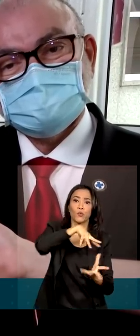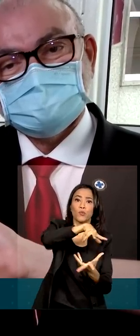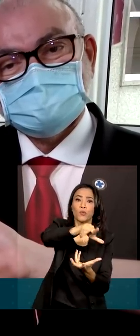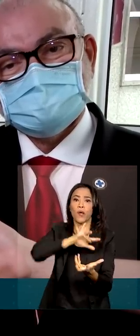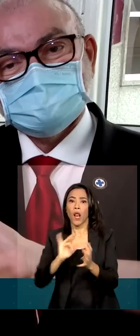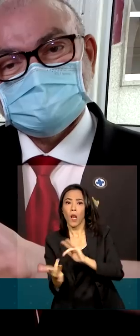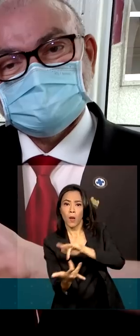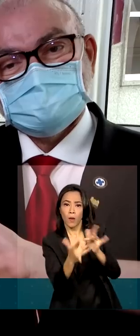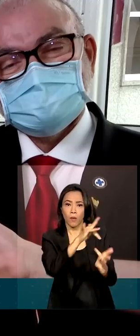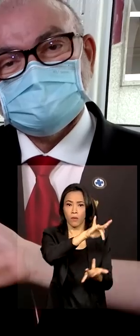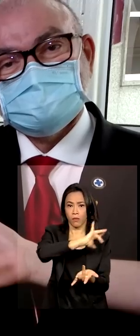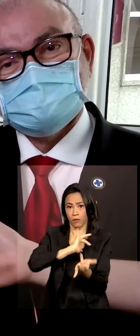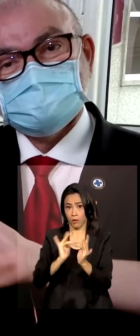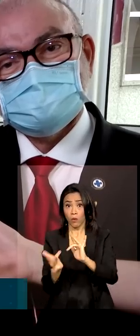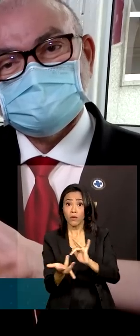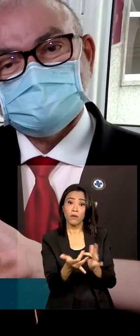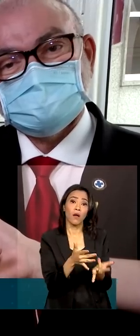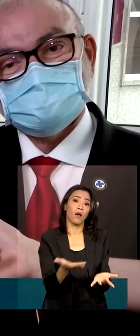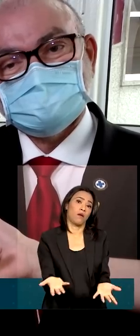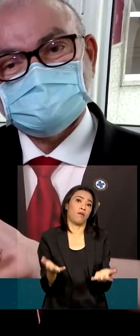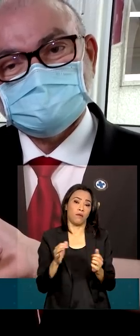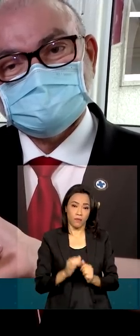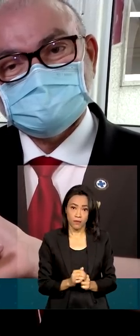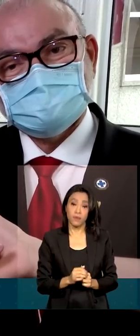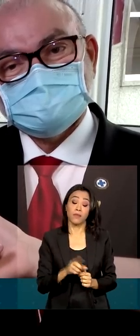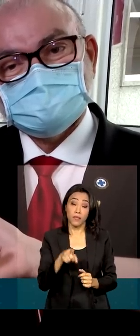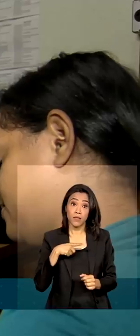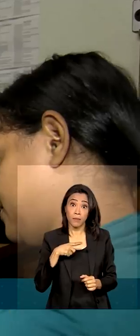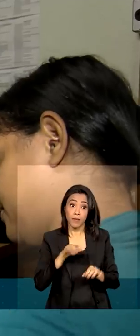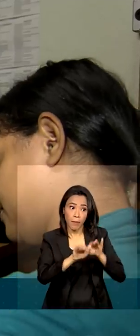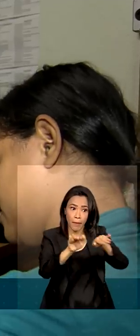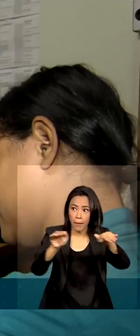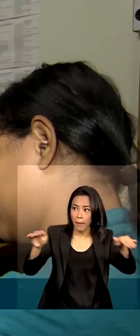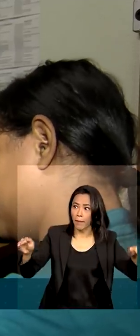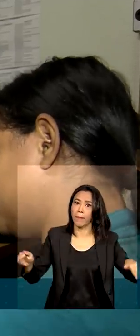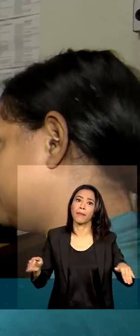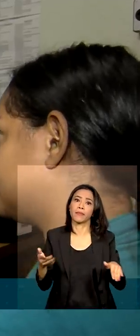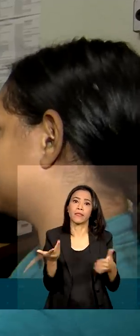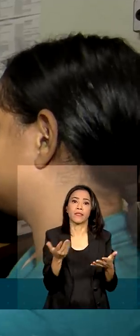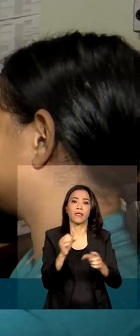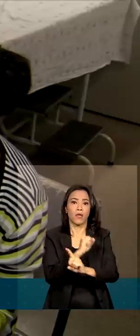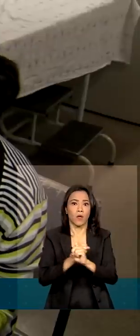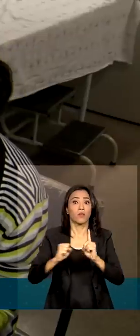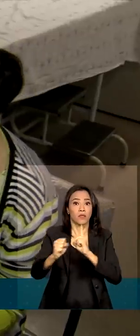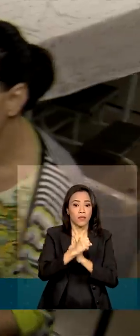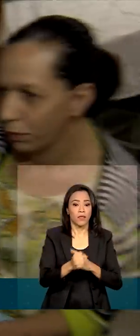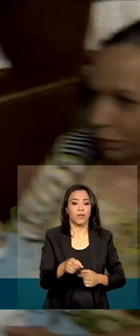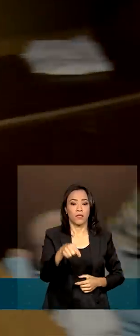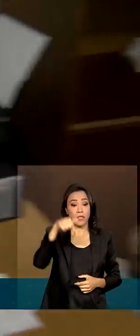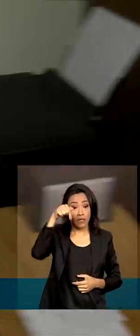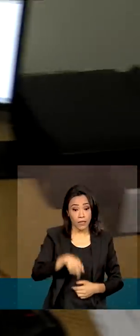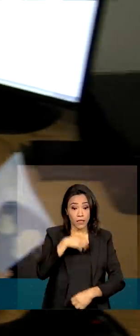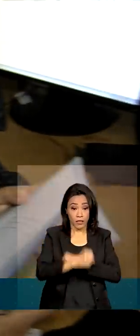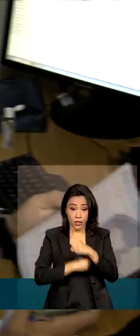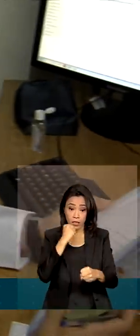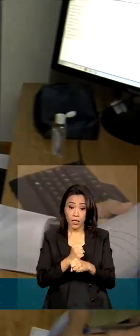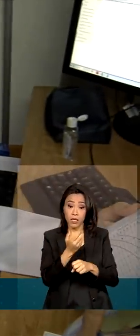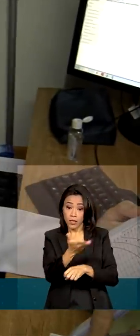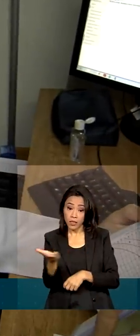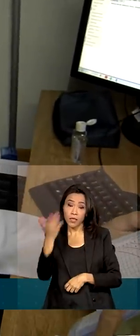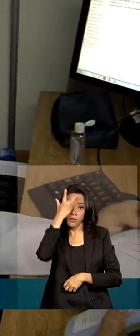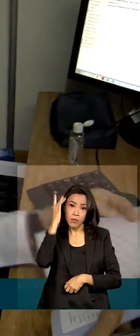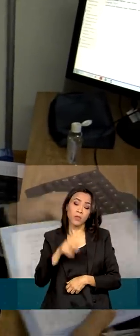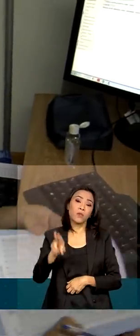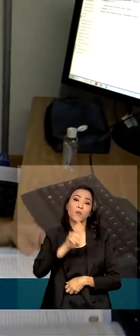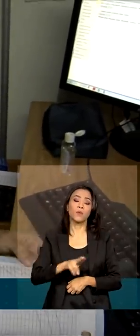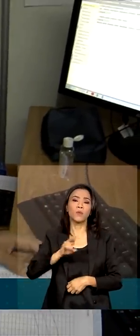mais com a mobilização da população. Neste ano, os usuários de planos de saúde também passaram